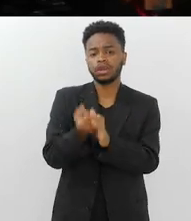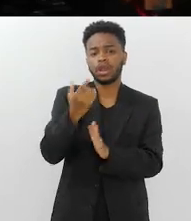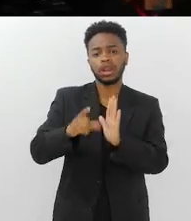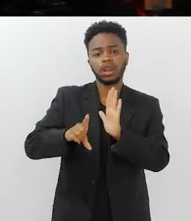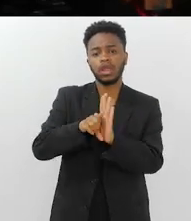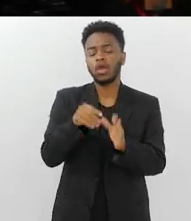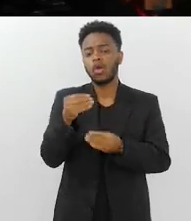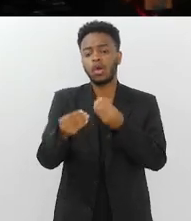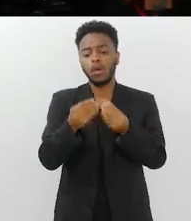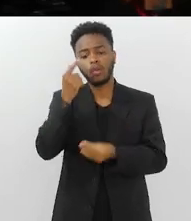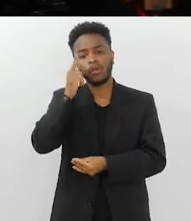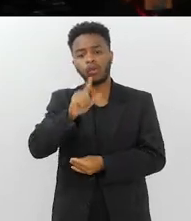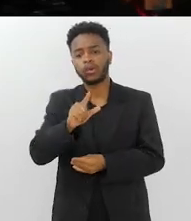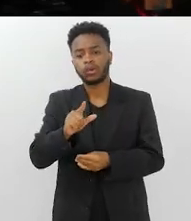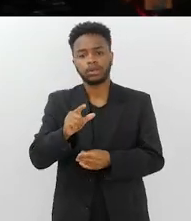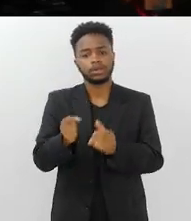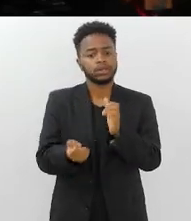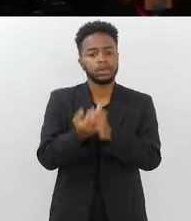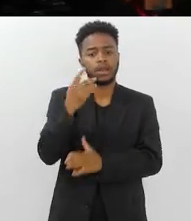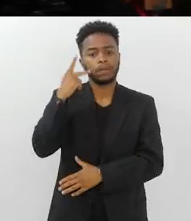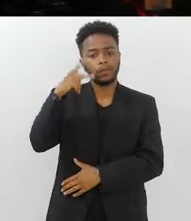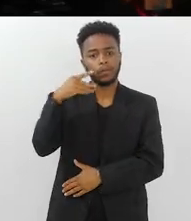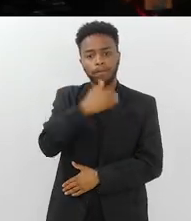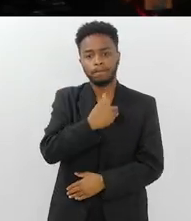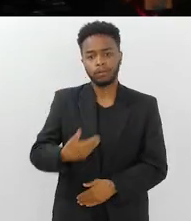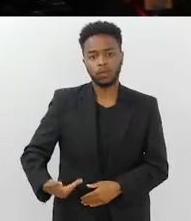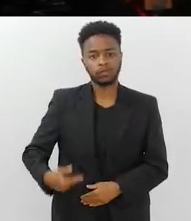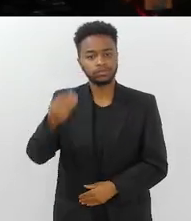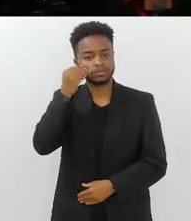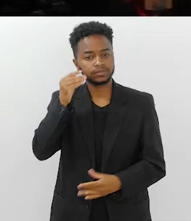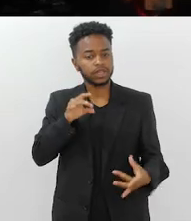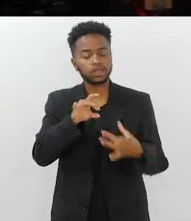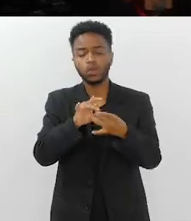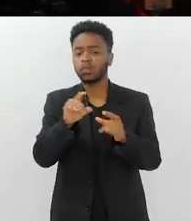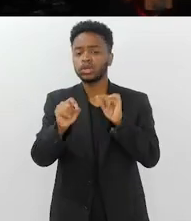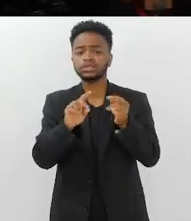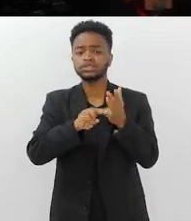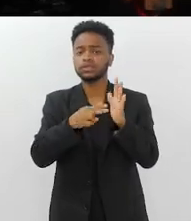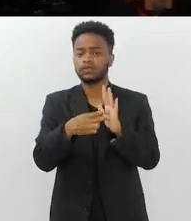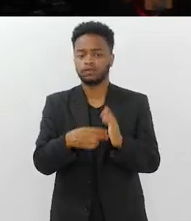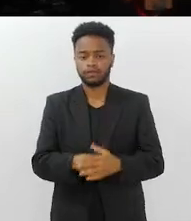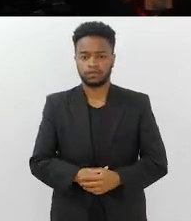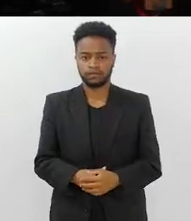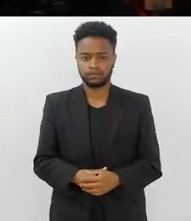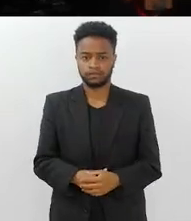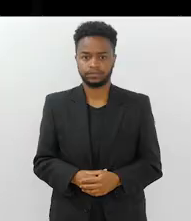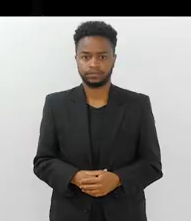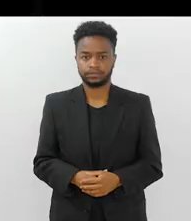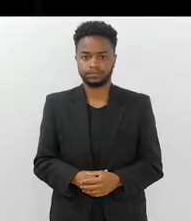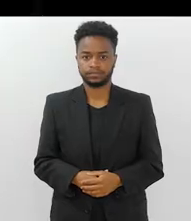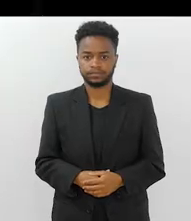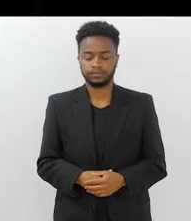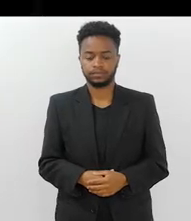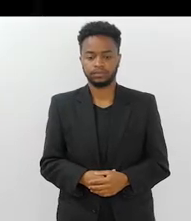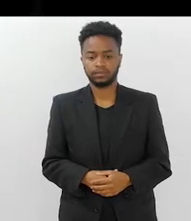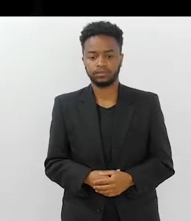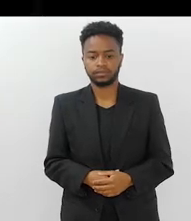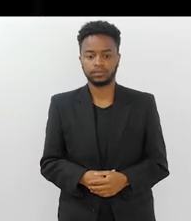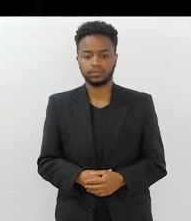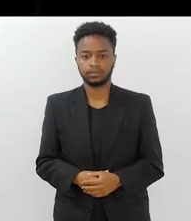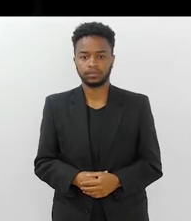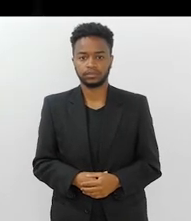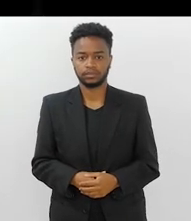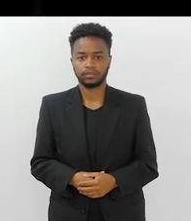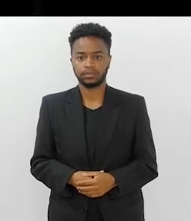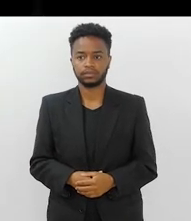poderia implementar de política pública numa integração? O que isso quer dizer? É, você